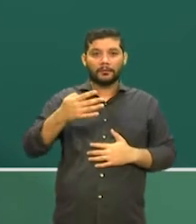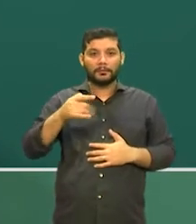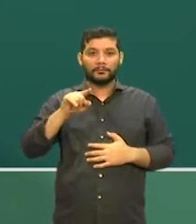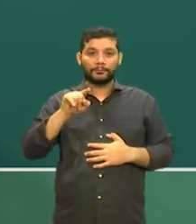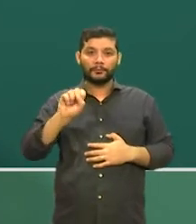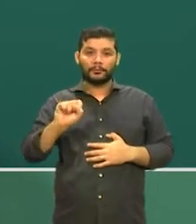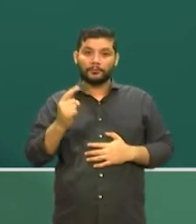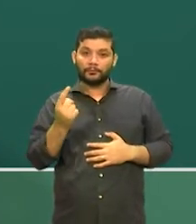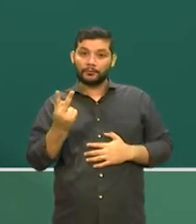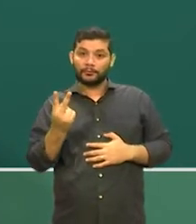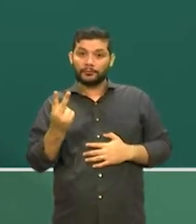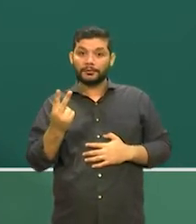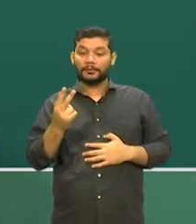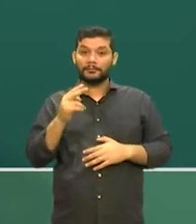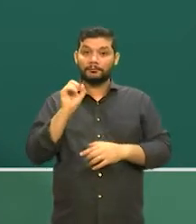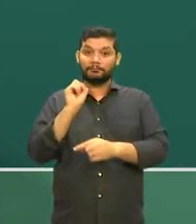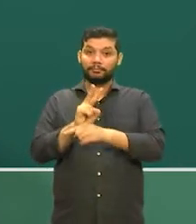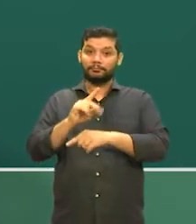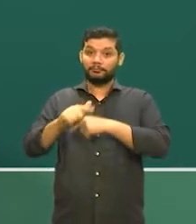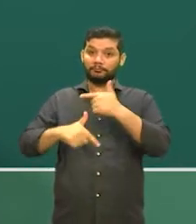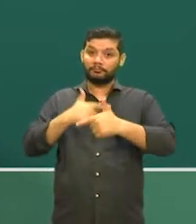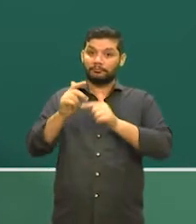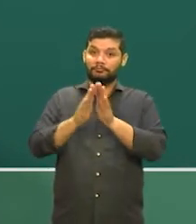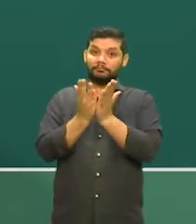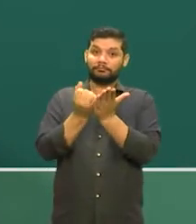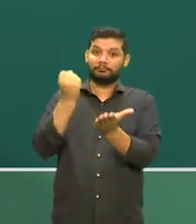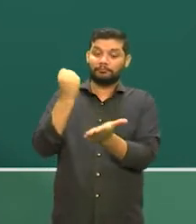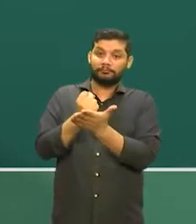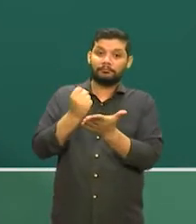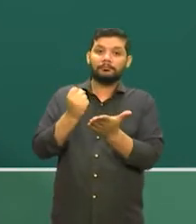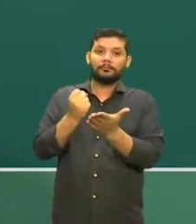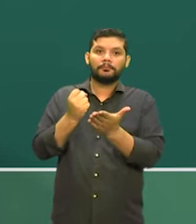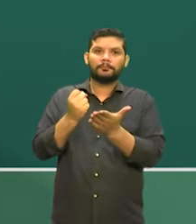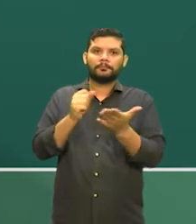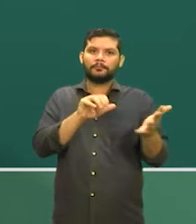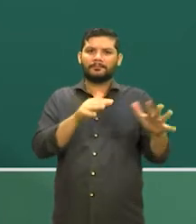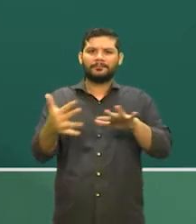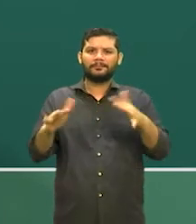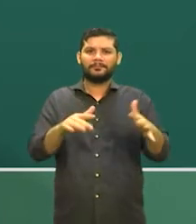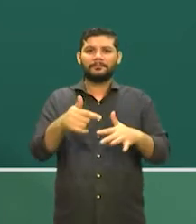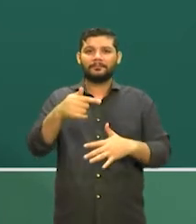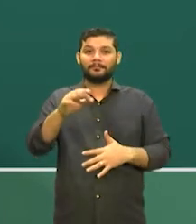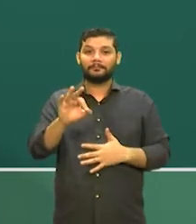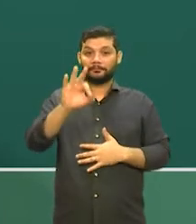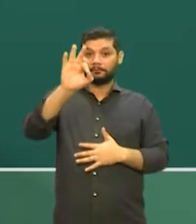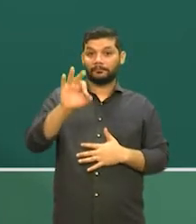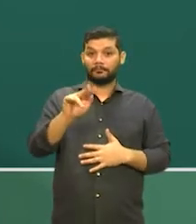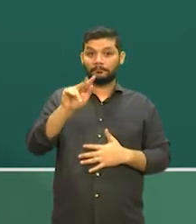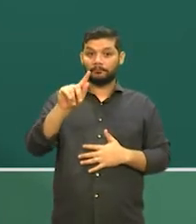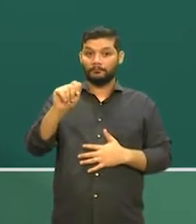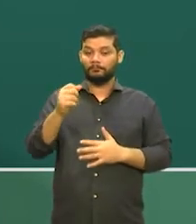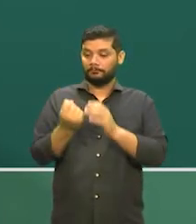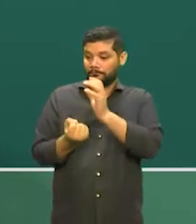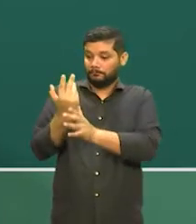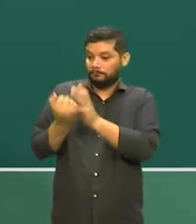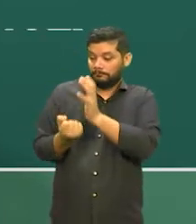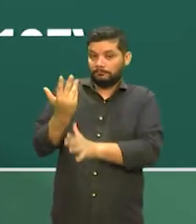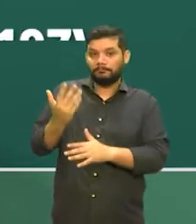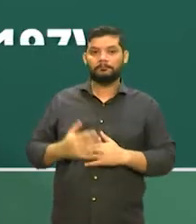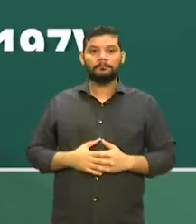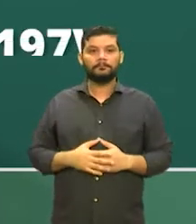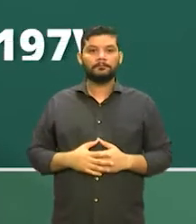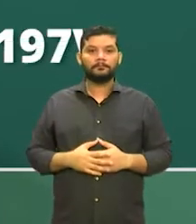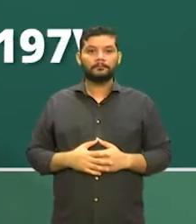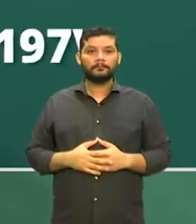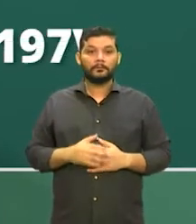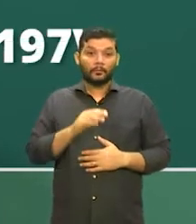empregos com carteira assinada, o que representa cerca de 70% das vagas criadas no país. Apenas em